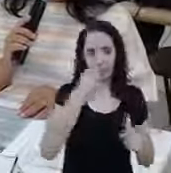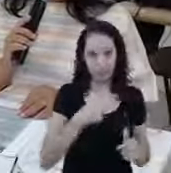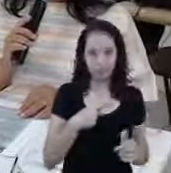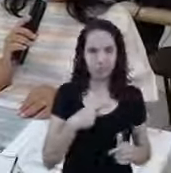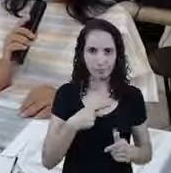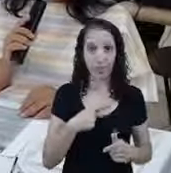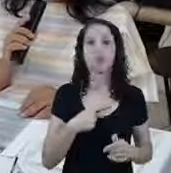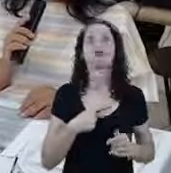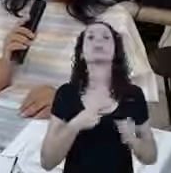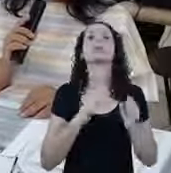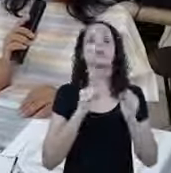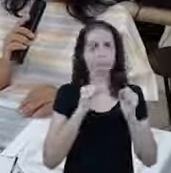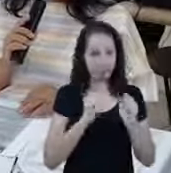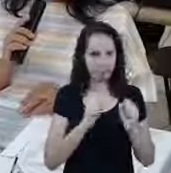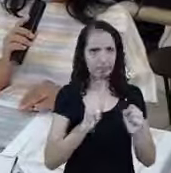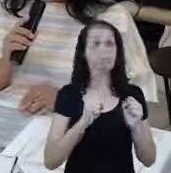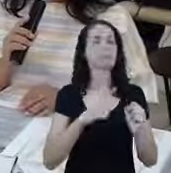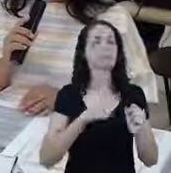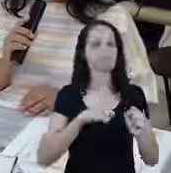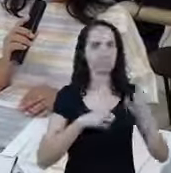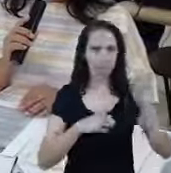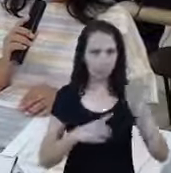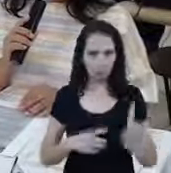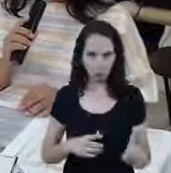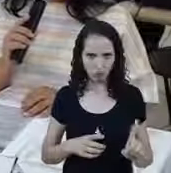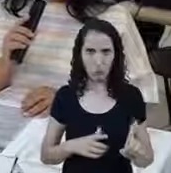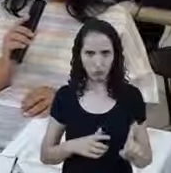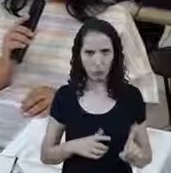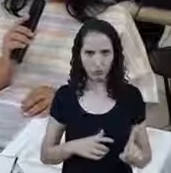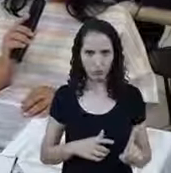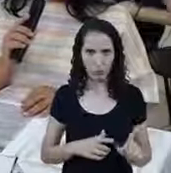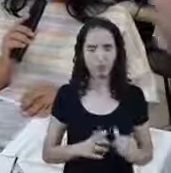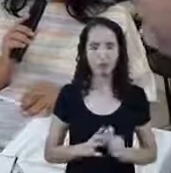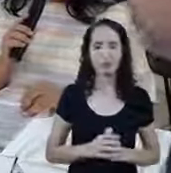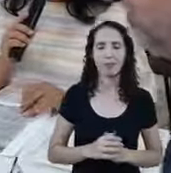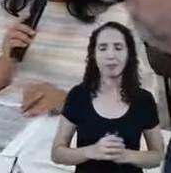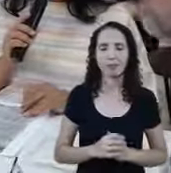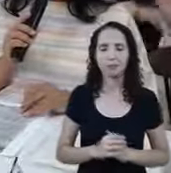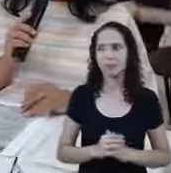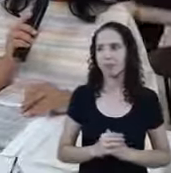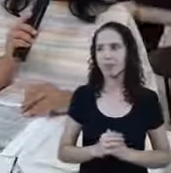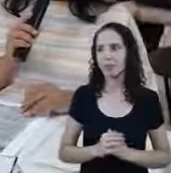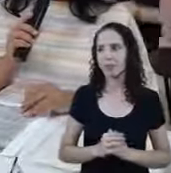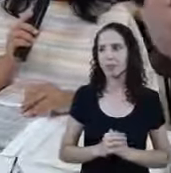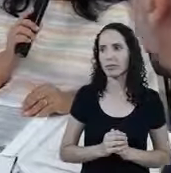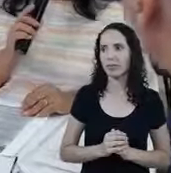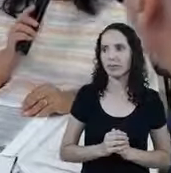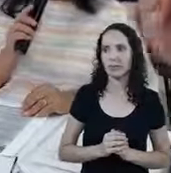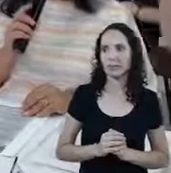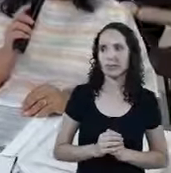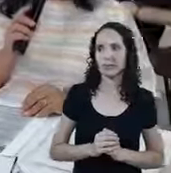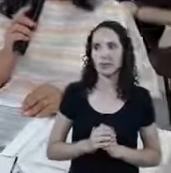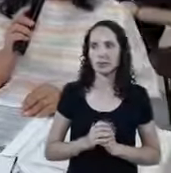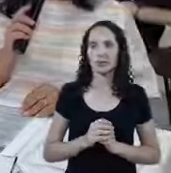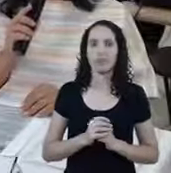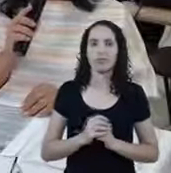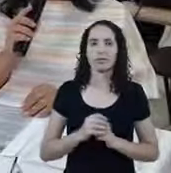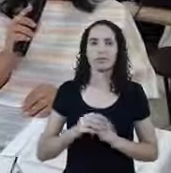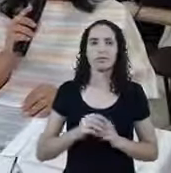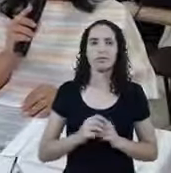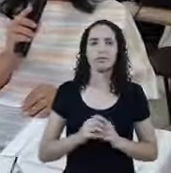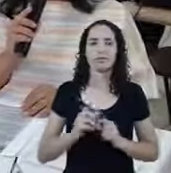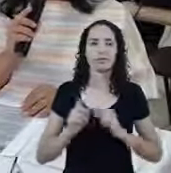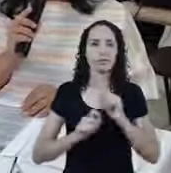A pessoa tem direito Mesmo que tenha Uma outra pessoa Com trabalho formal Dentro de casa Isso trata A medida provisória